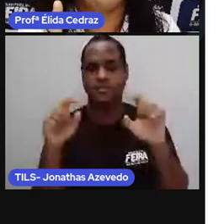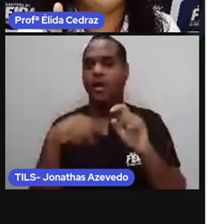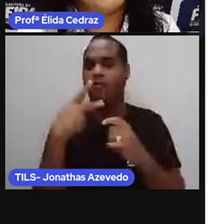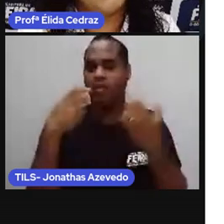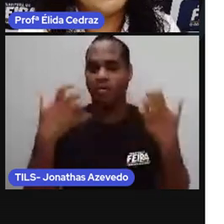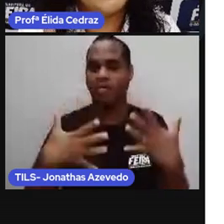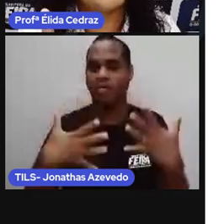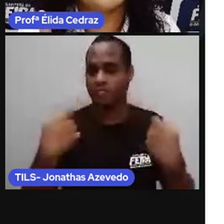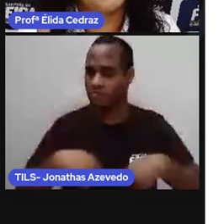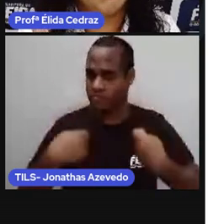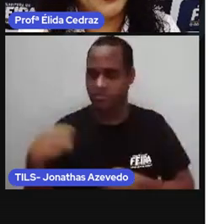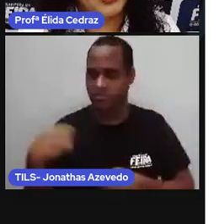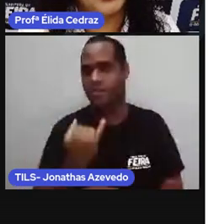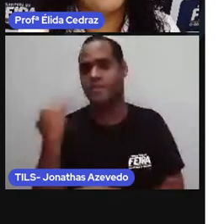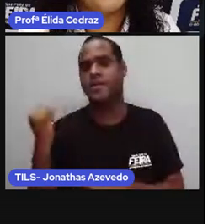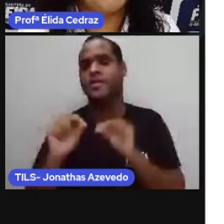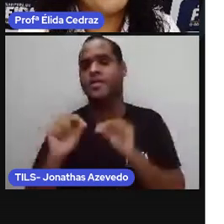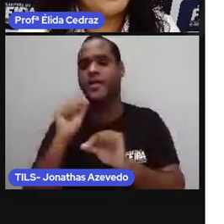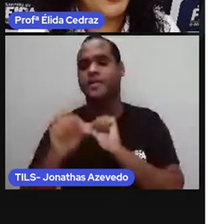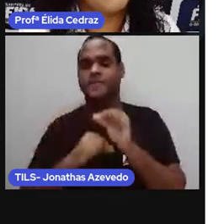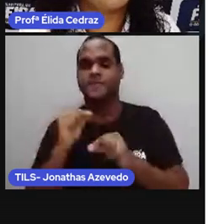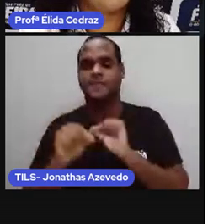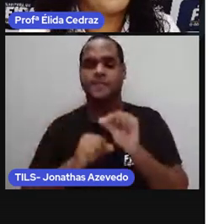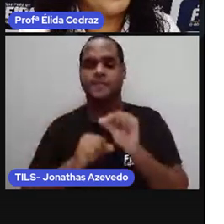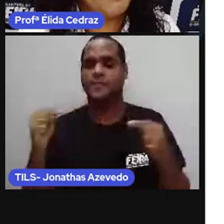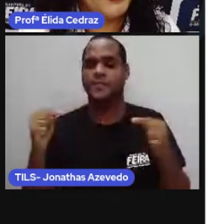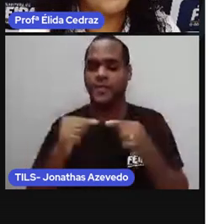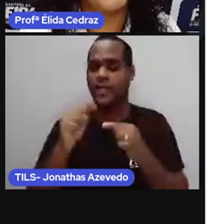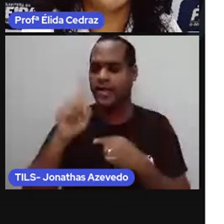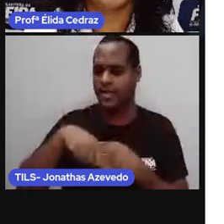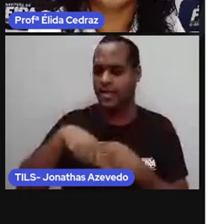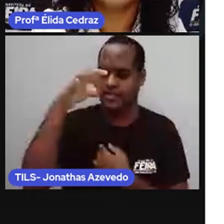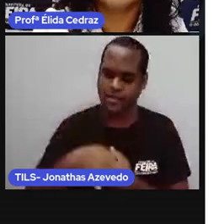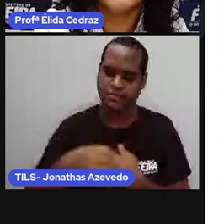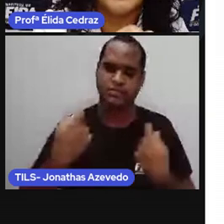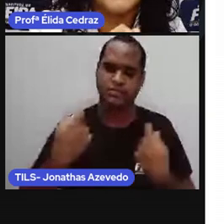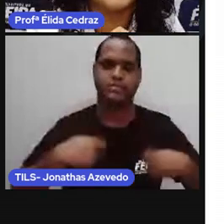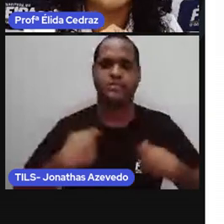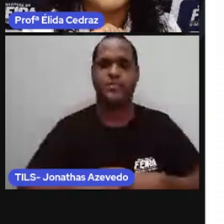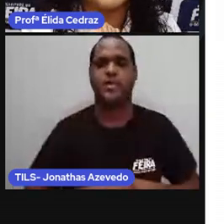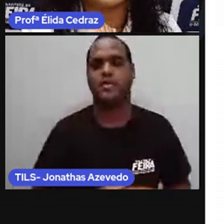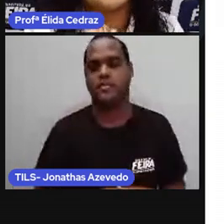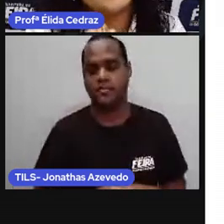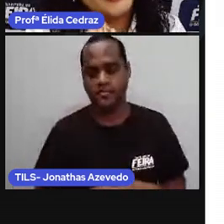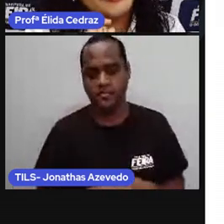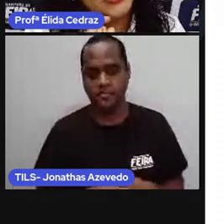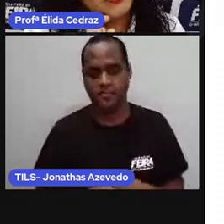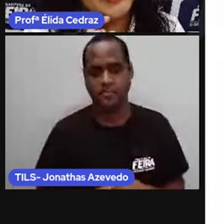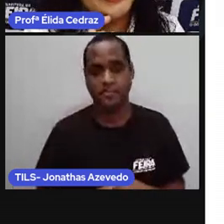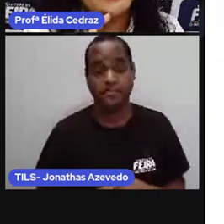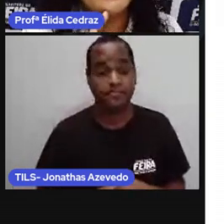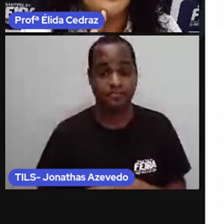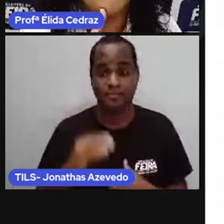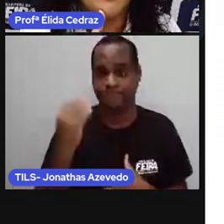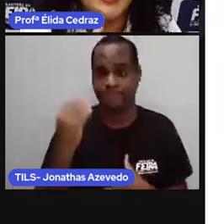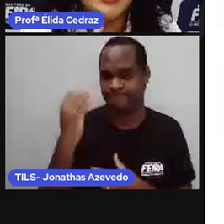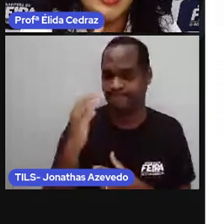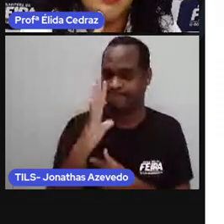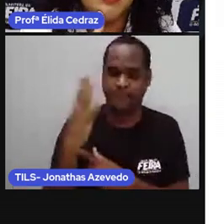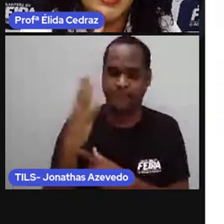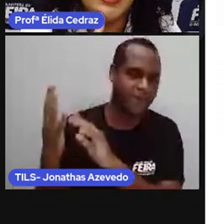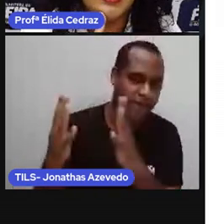não esqueça de preencher o cabeçalho corretamente. Atividade de ciências humanas